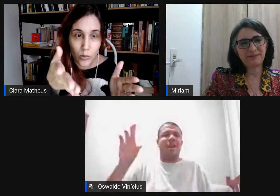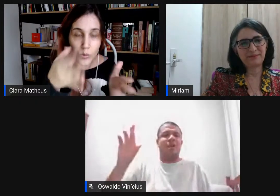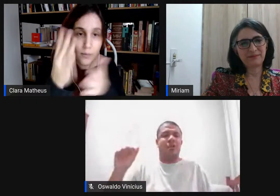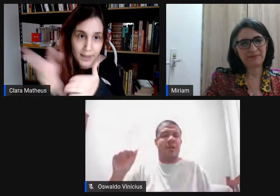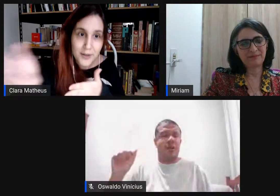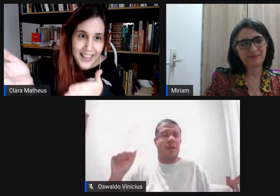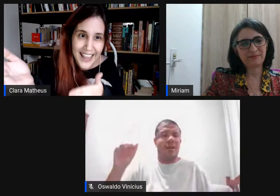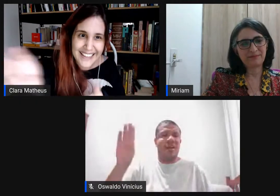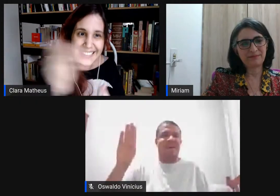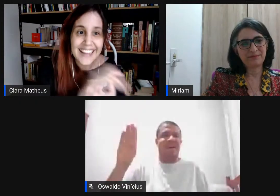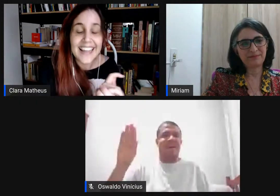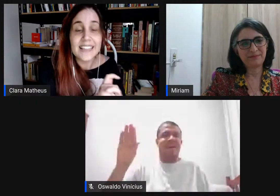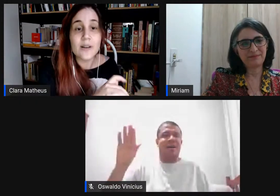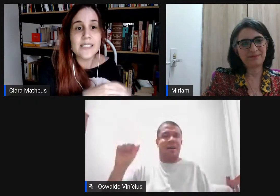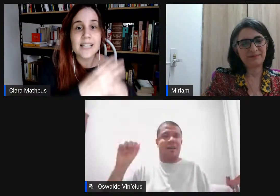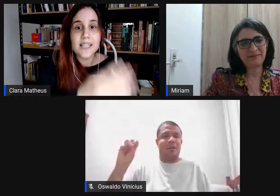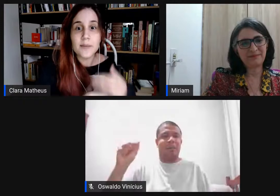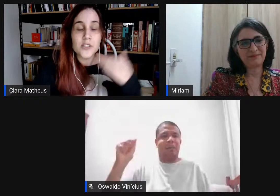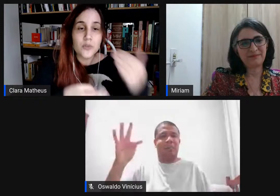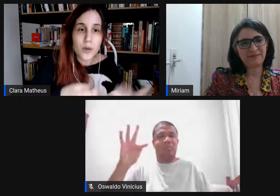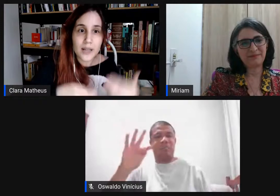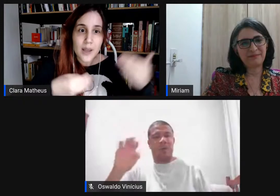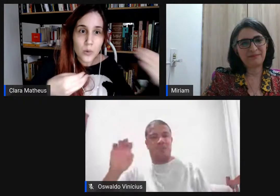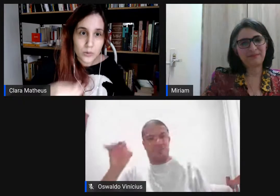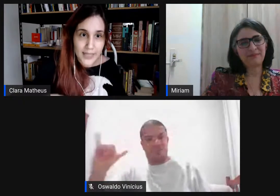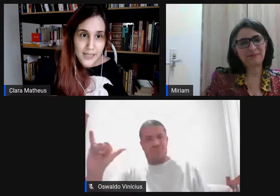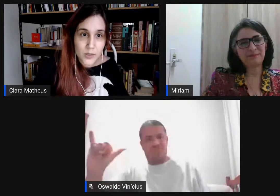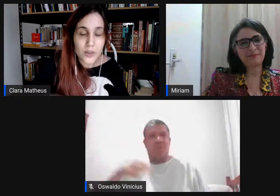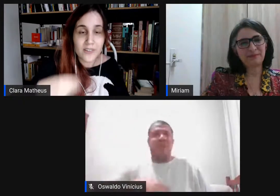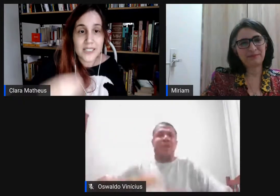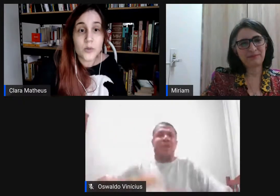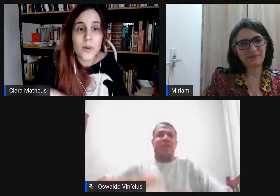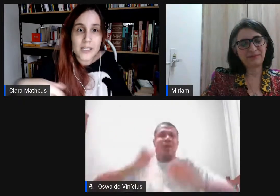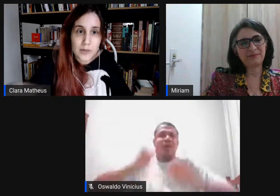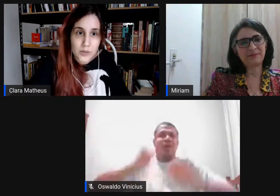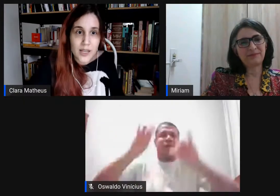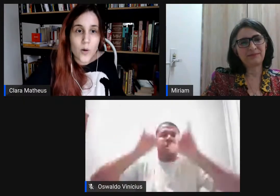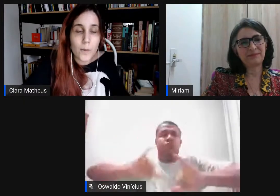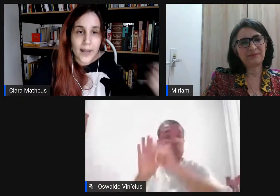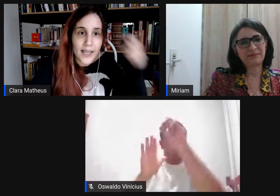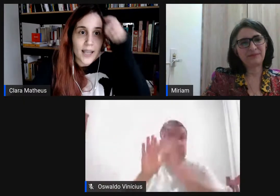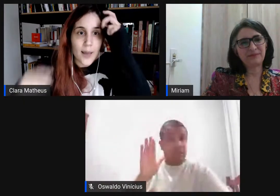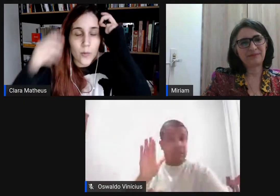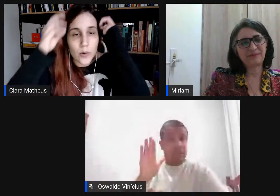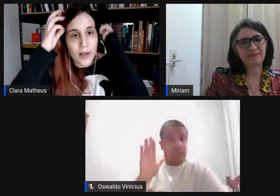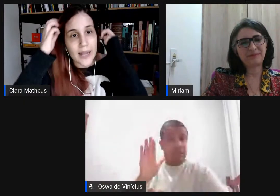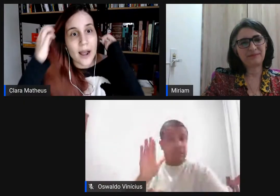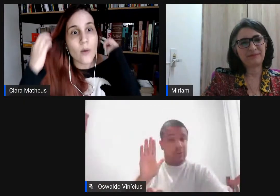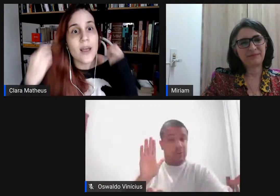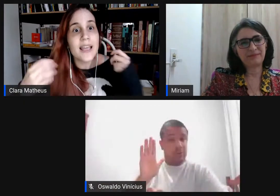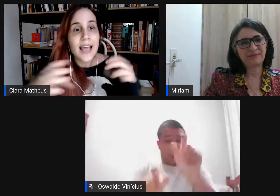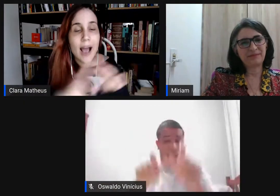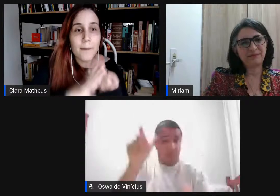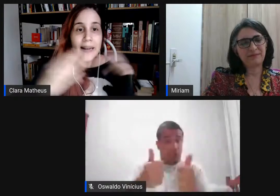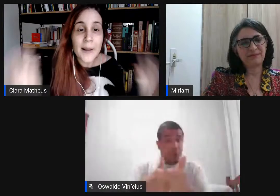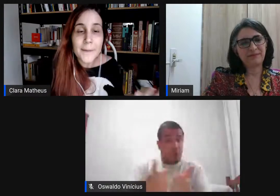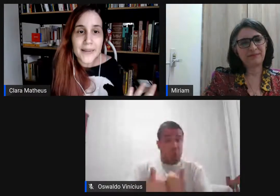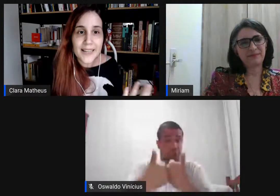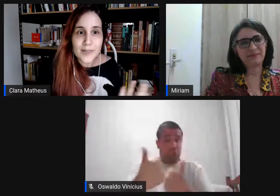o Mail Gaze então assim é sempre divulgando algum texto e fazendo com que as pessoas que acompanhem o meu canal